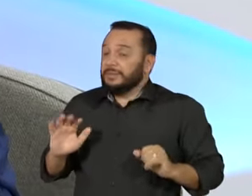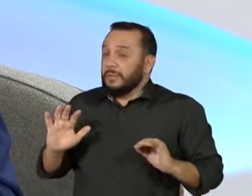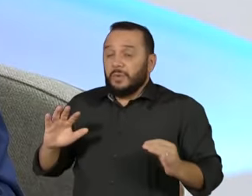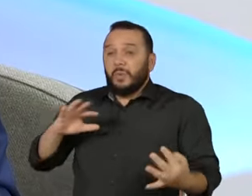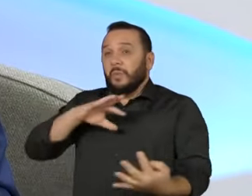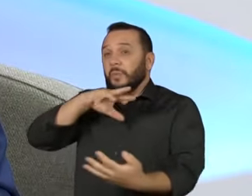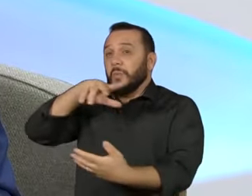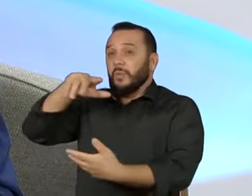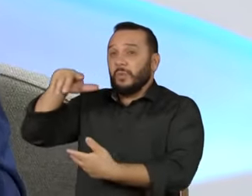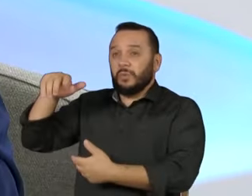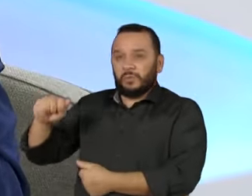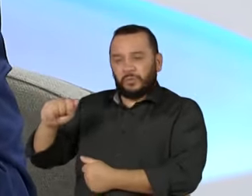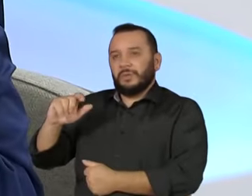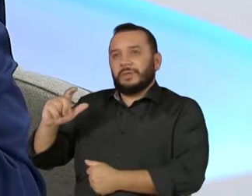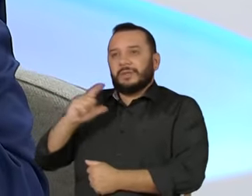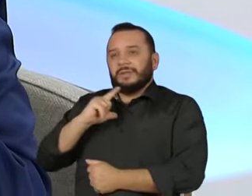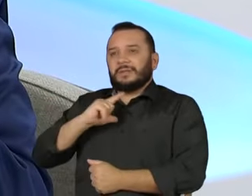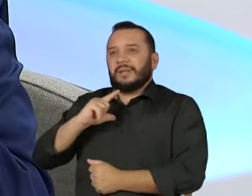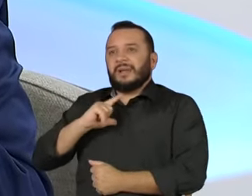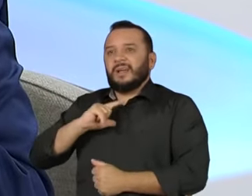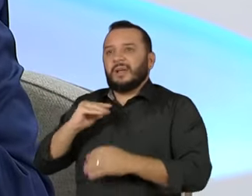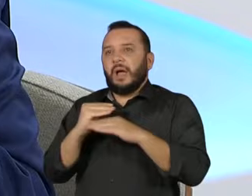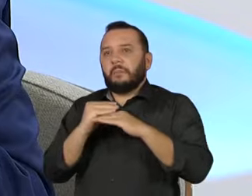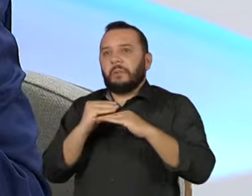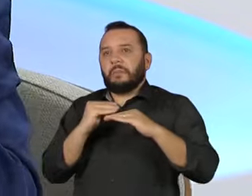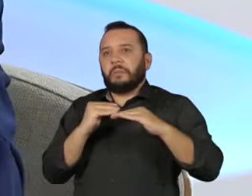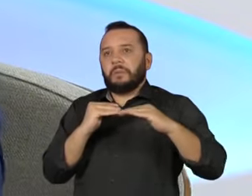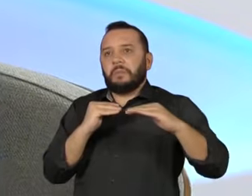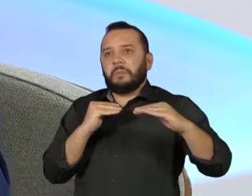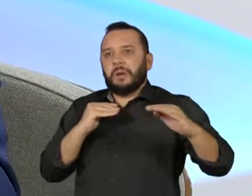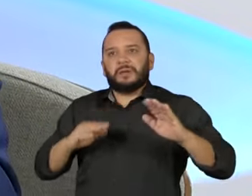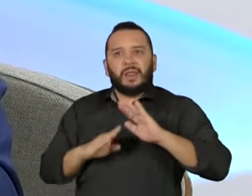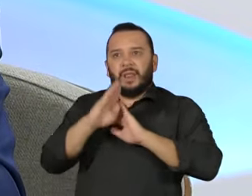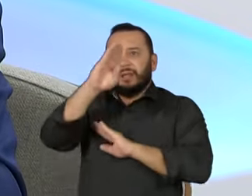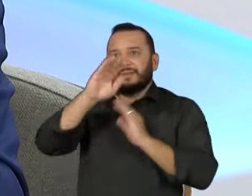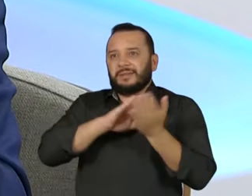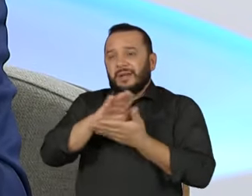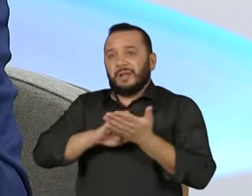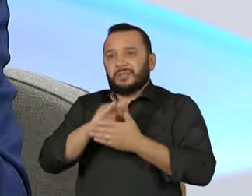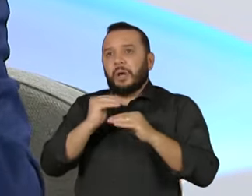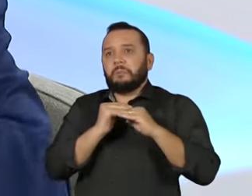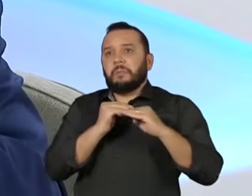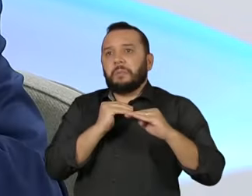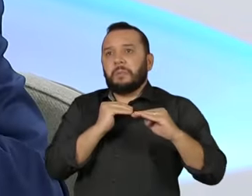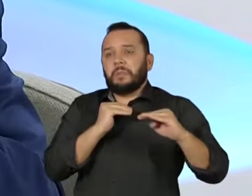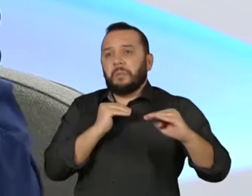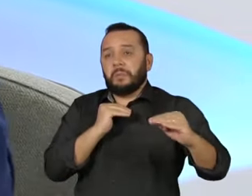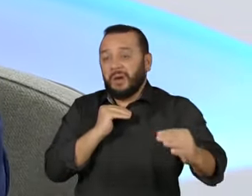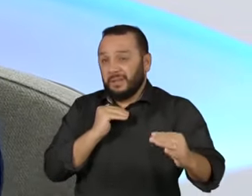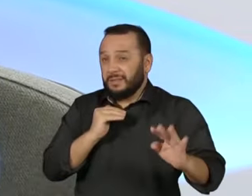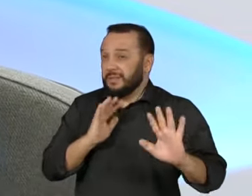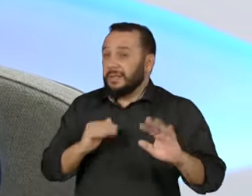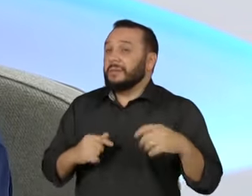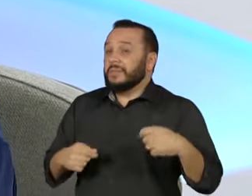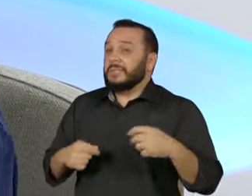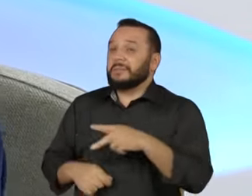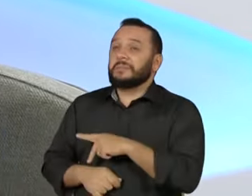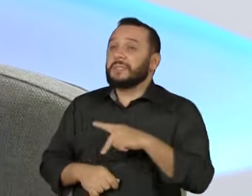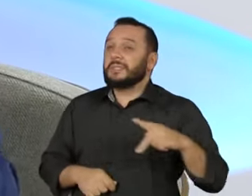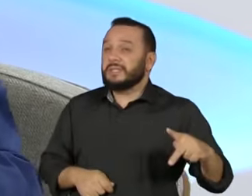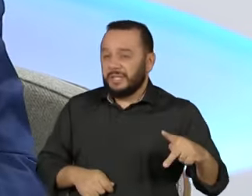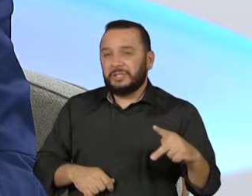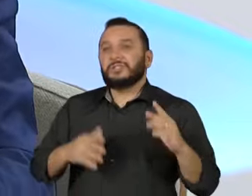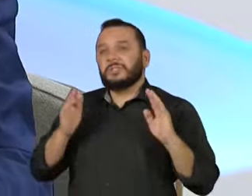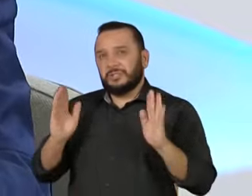mundo andando de lado. Numa circunstância dessa, quem vai sentar na cadeira de presidente, na minha visão, tem que ter um programa claro e